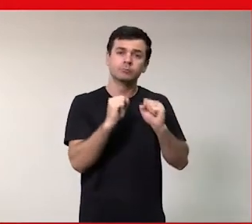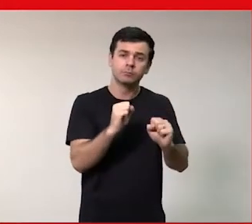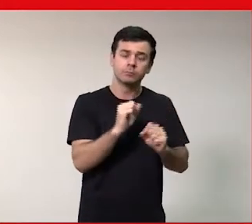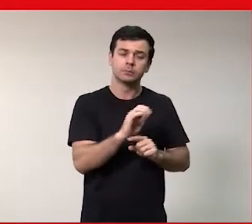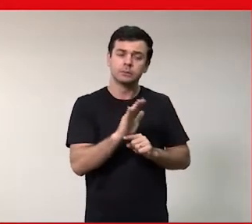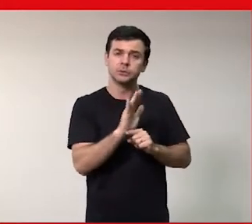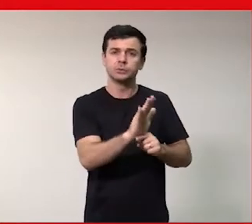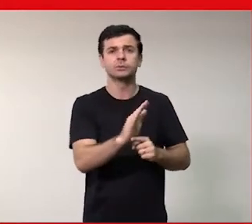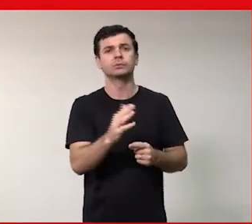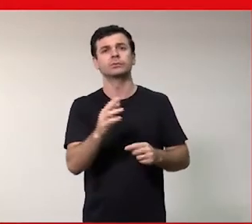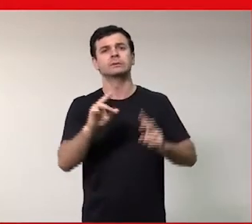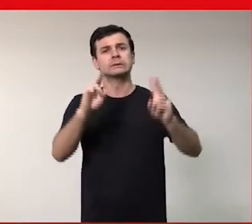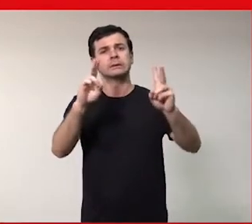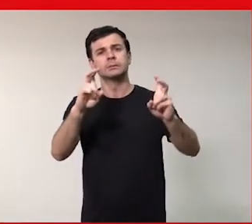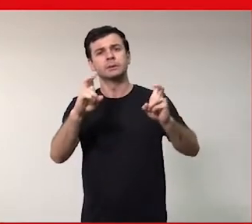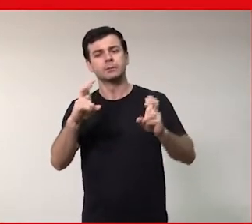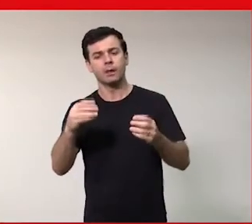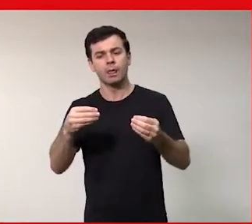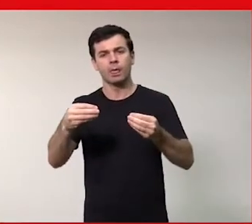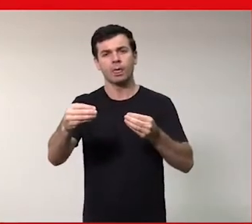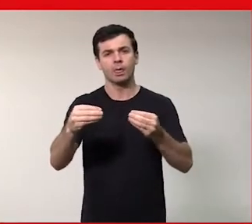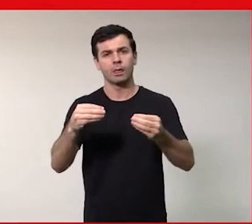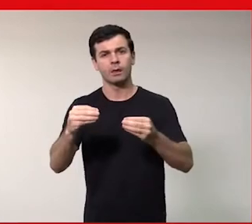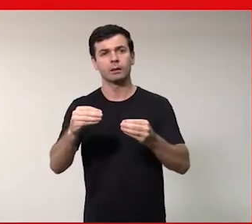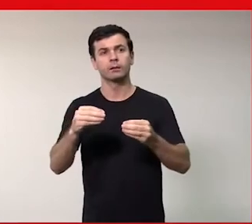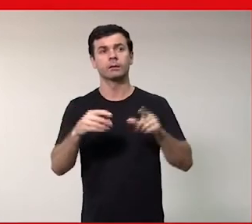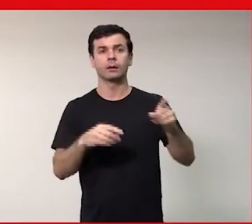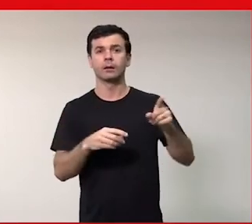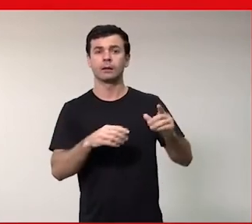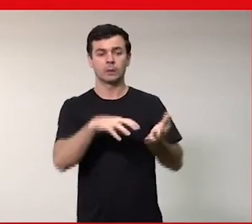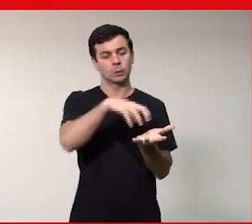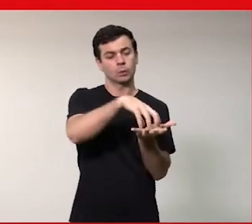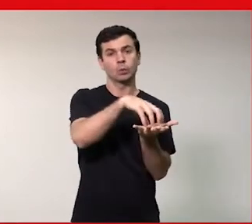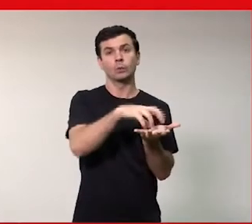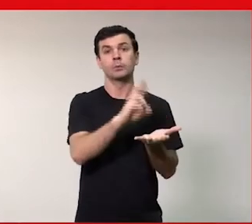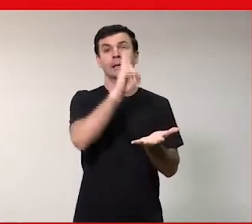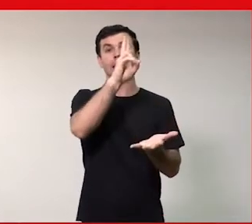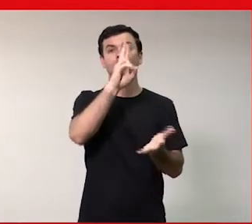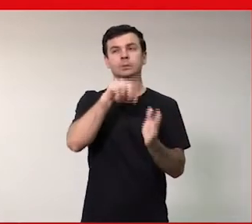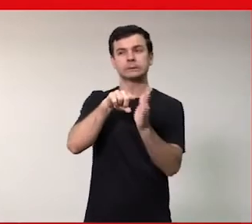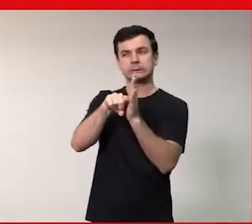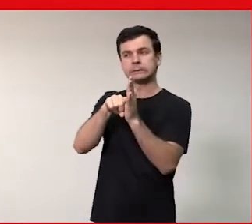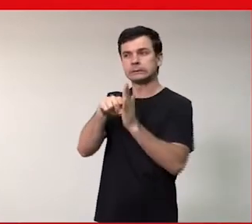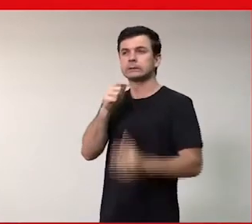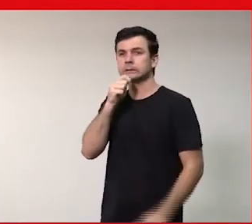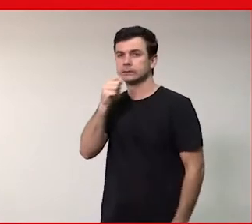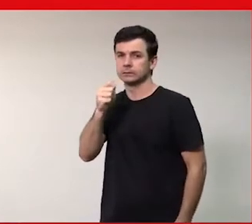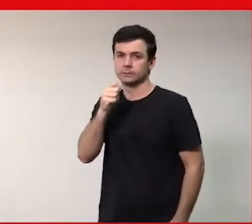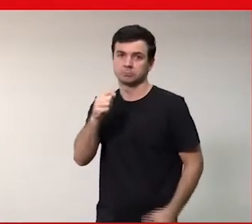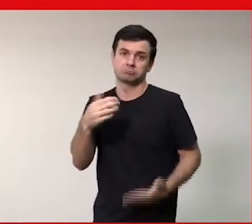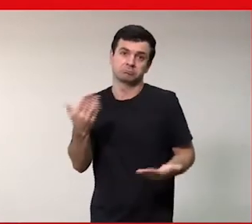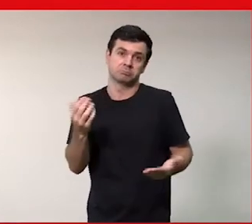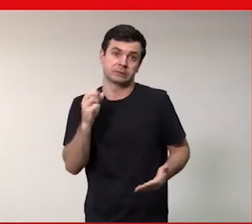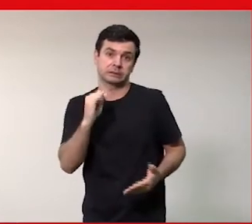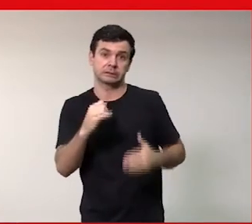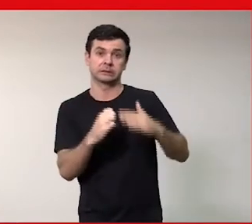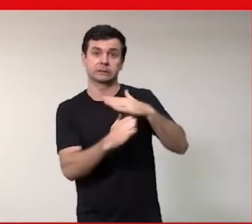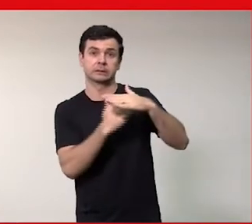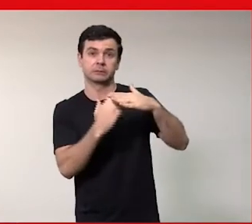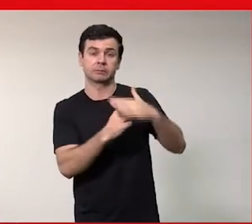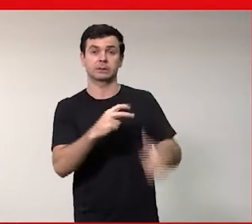questões a partir do seu próprio regramento seu próprio se for a empresa privada ela pode do